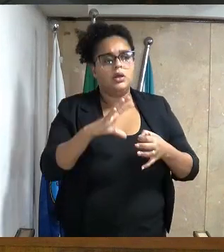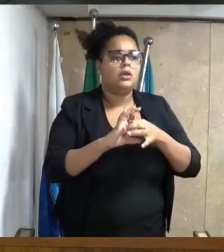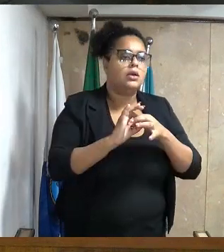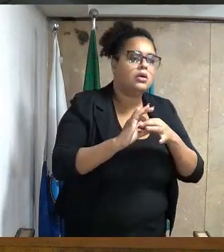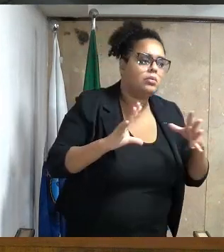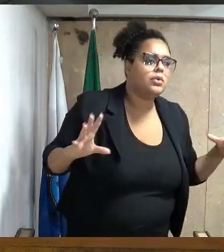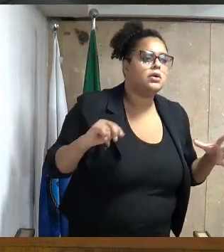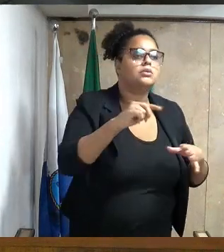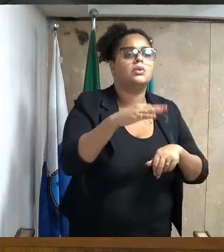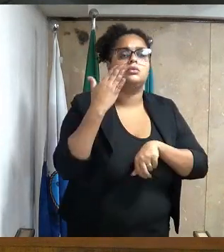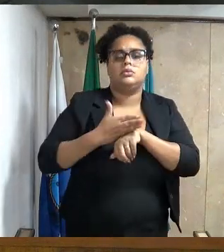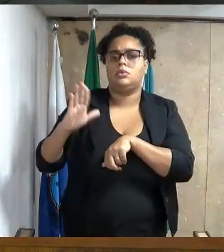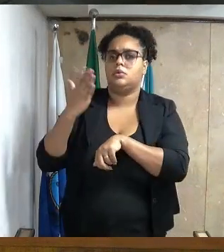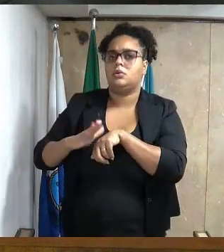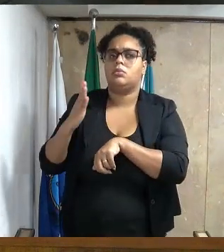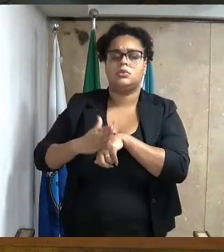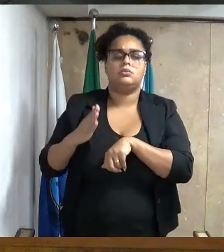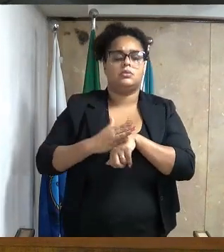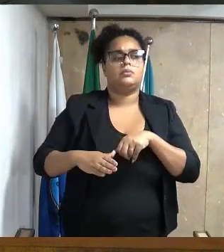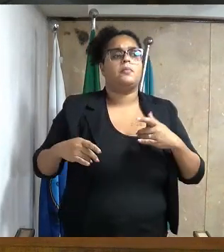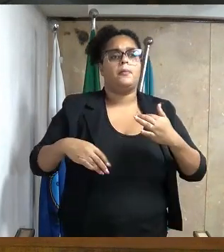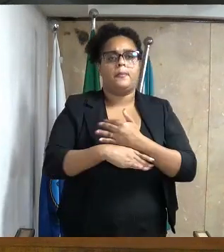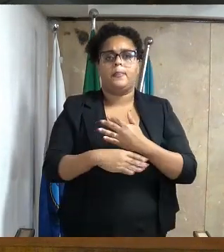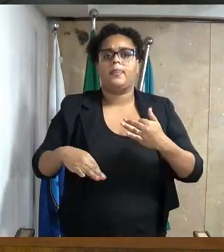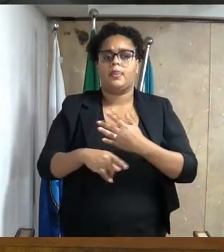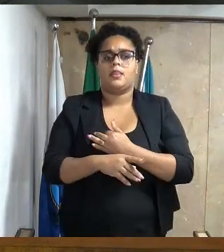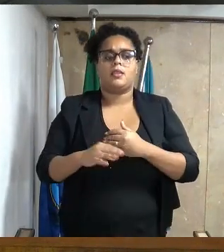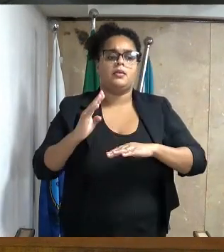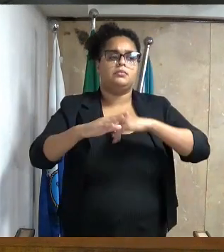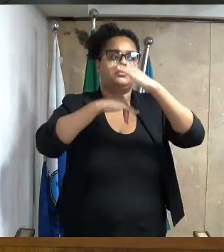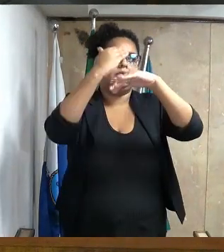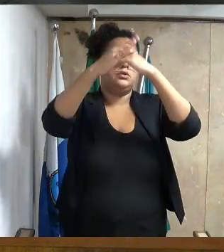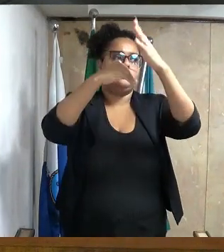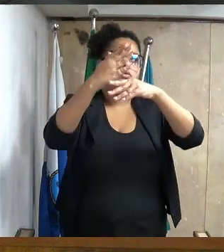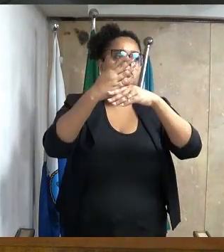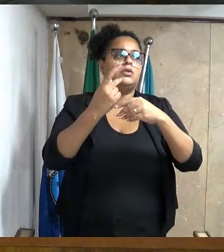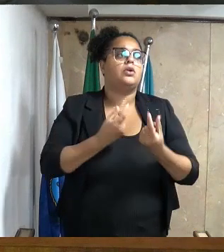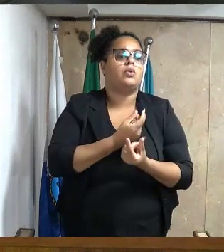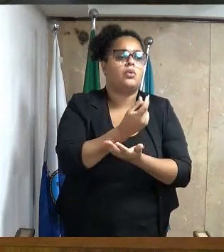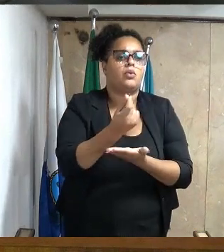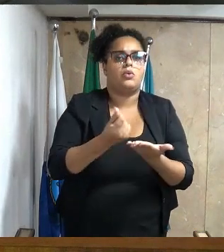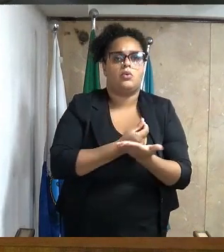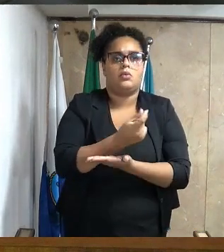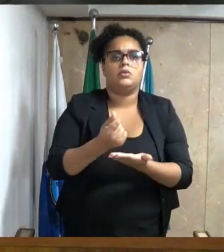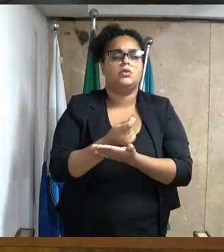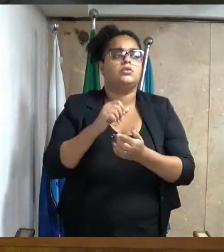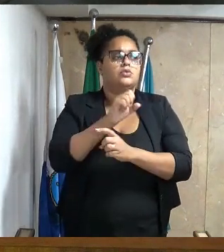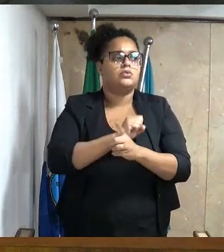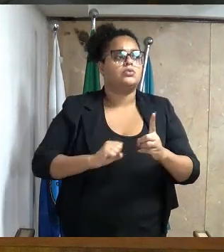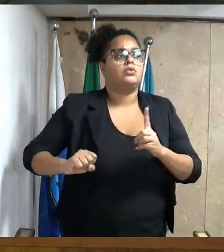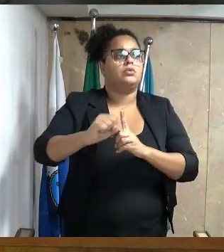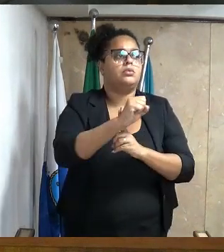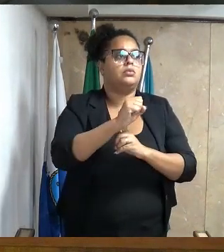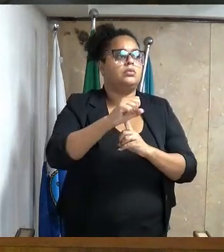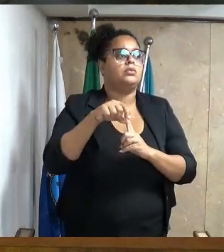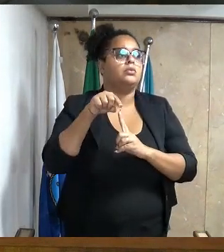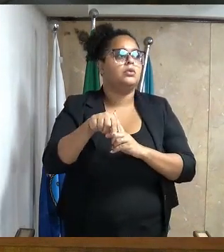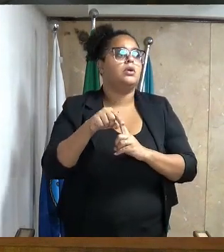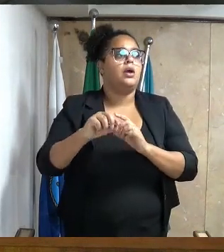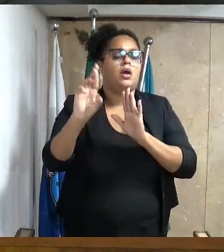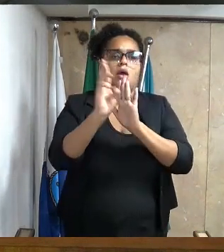disponibilizar ferramentas para que as cidades se desenvolvam no âmbito econômico, social e ambiental,